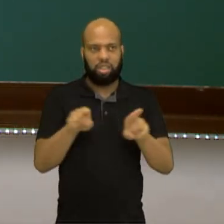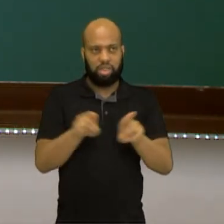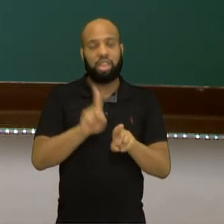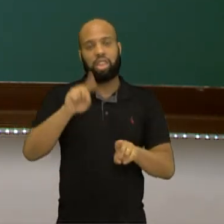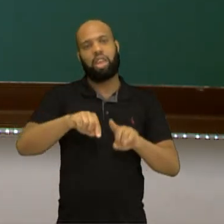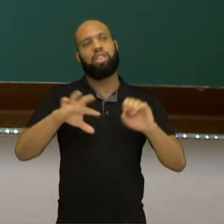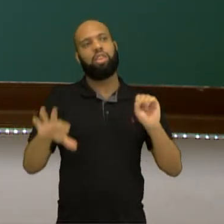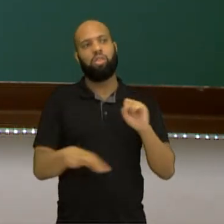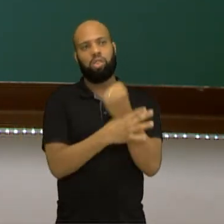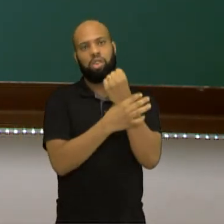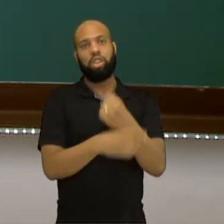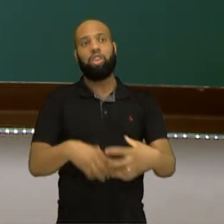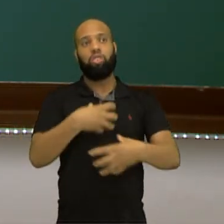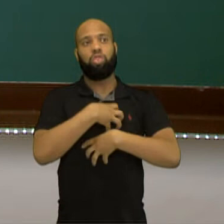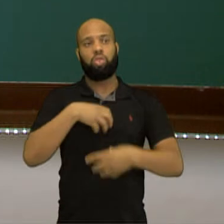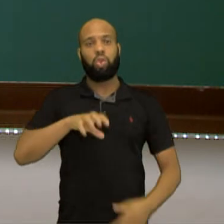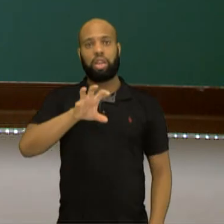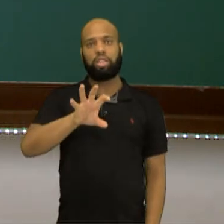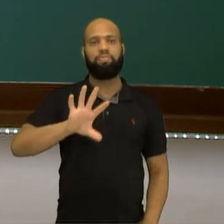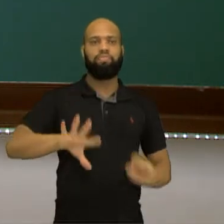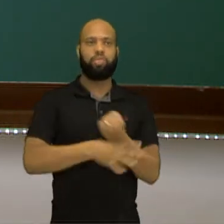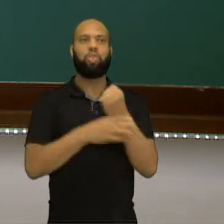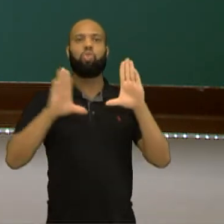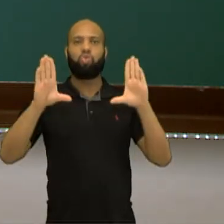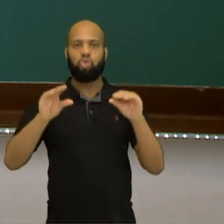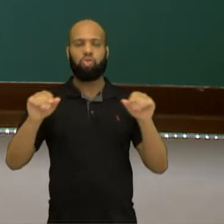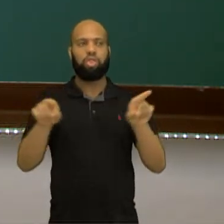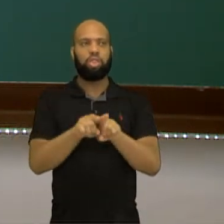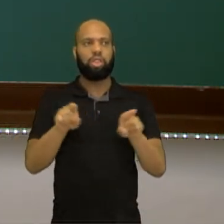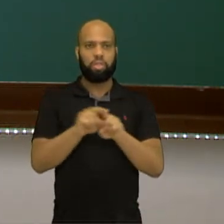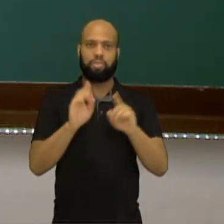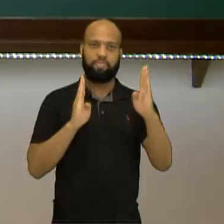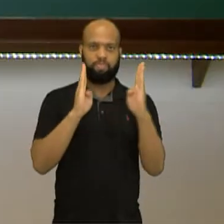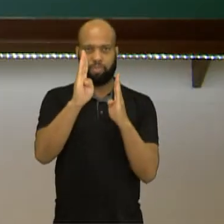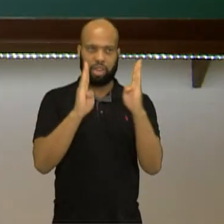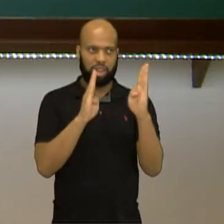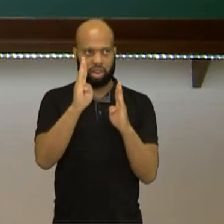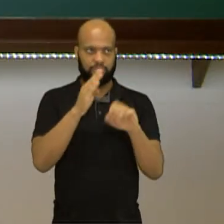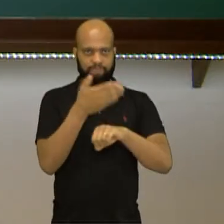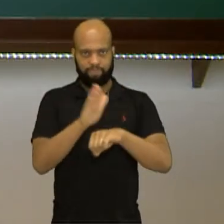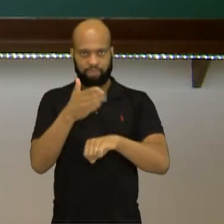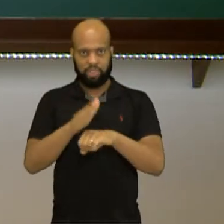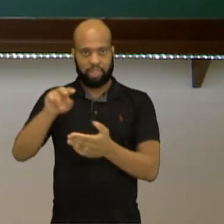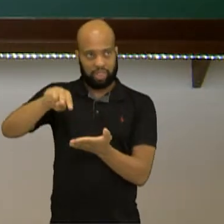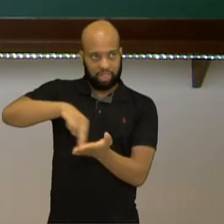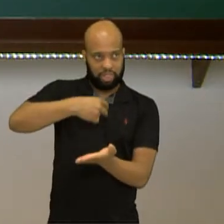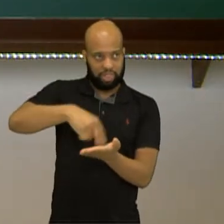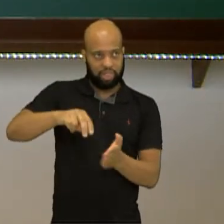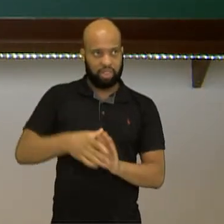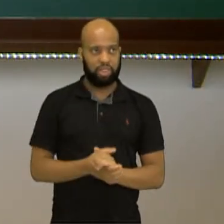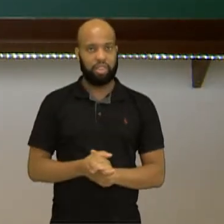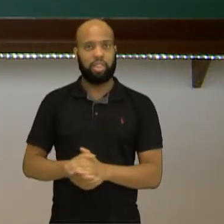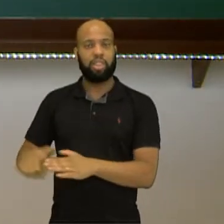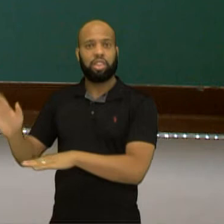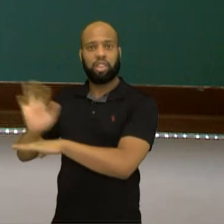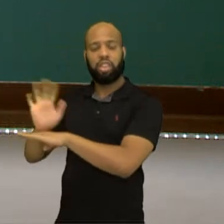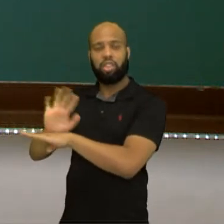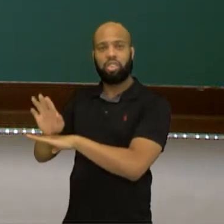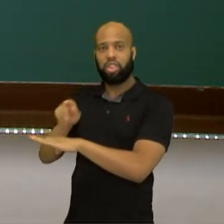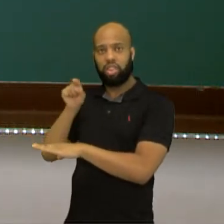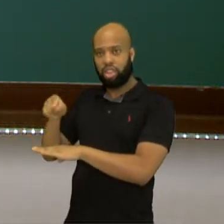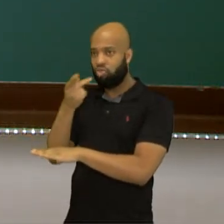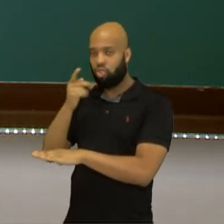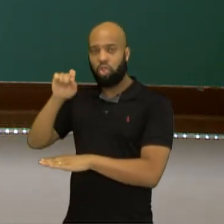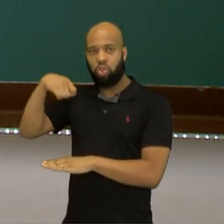também. Para que eu me sinta mais confortável durante a minha prática. Então nesse vídeo a gente falou